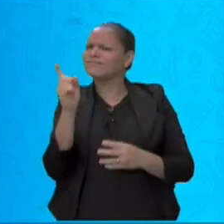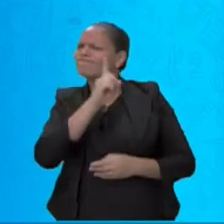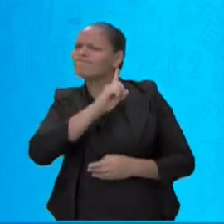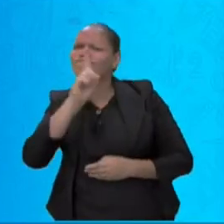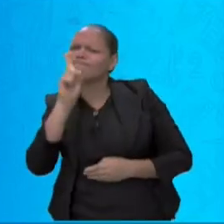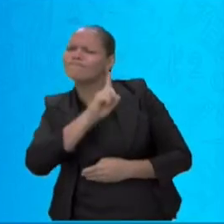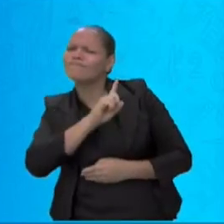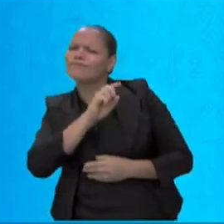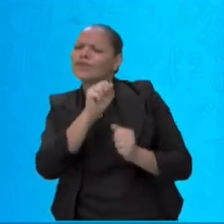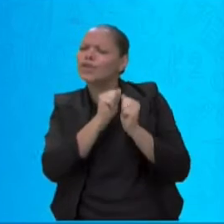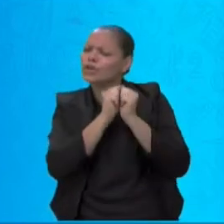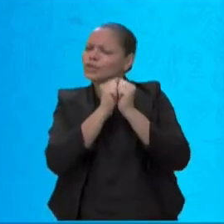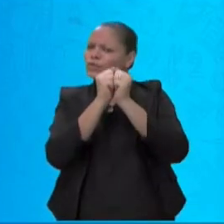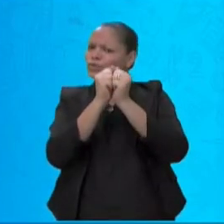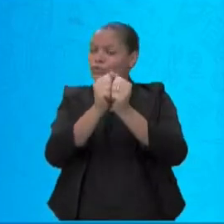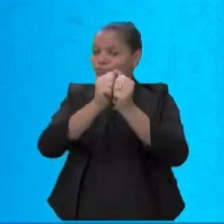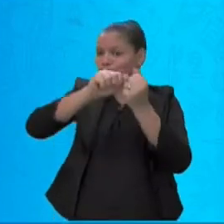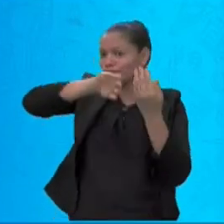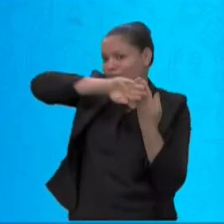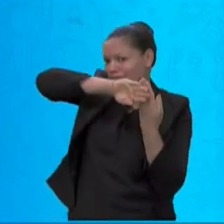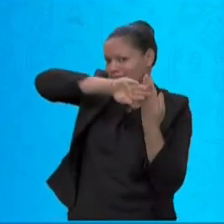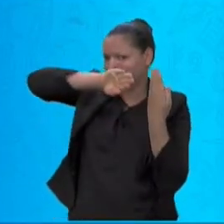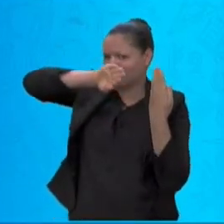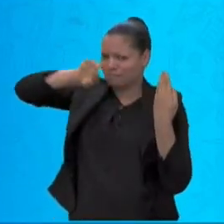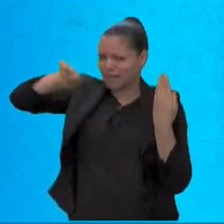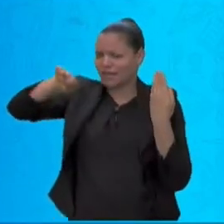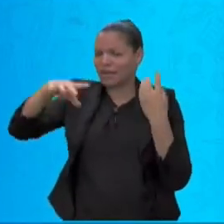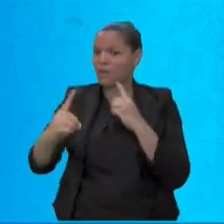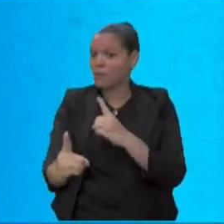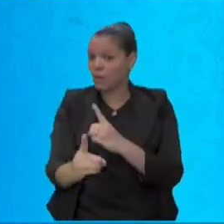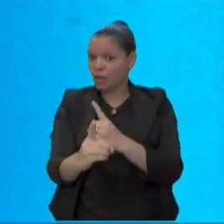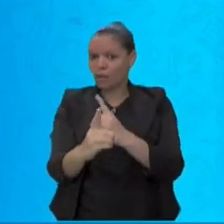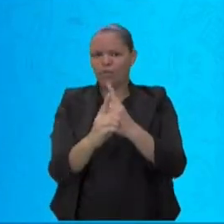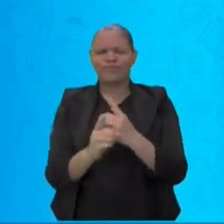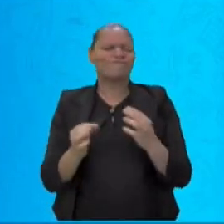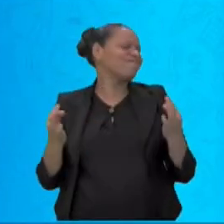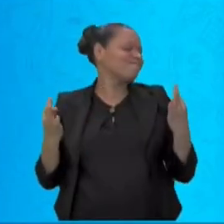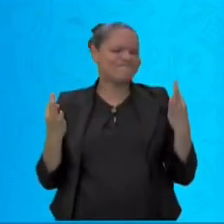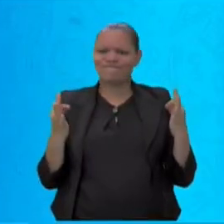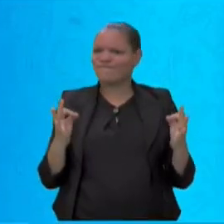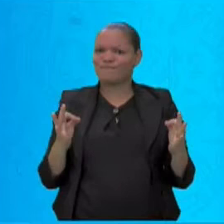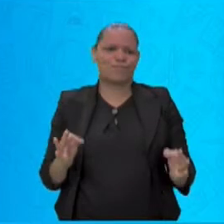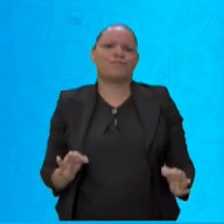encontro consonantal imperfeito. Vamos aos exemplos.